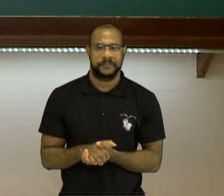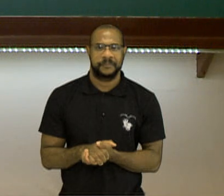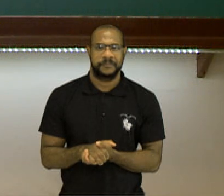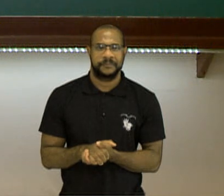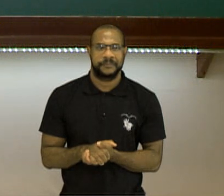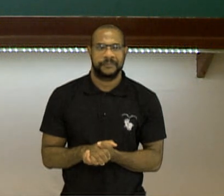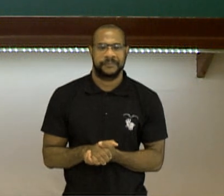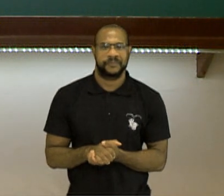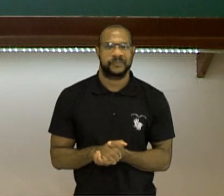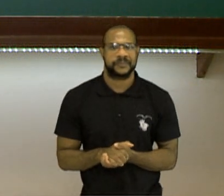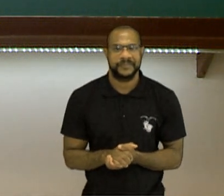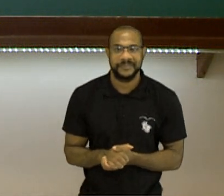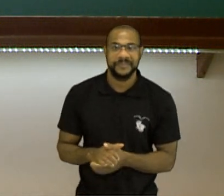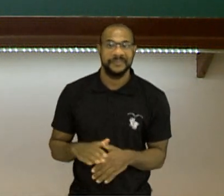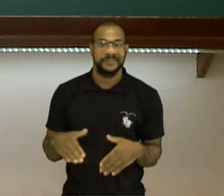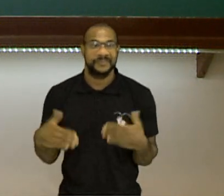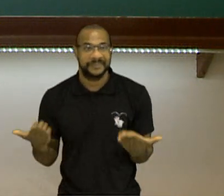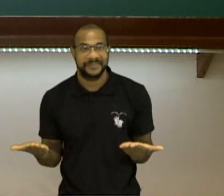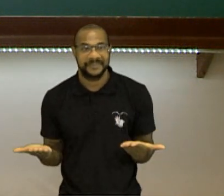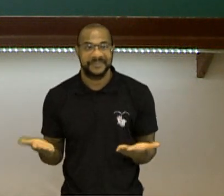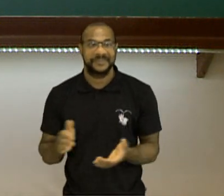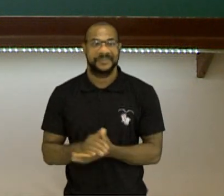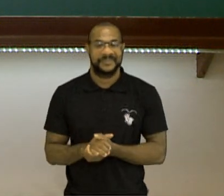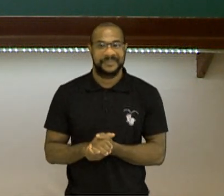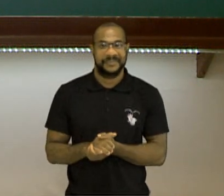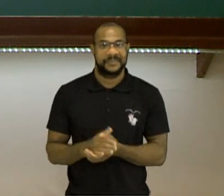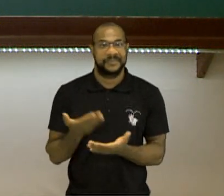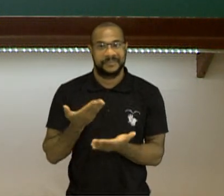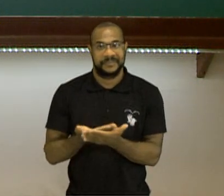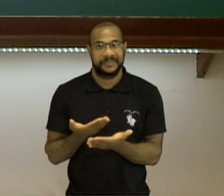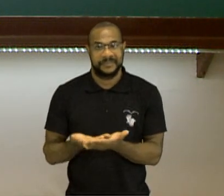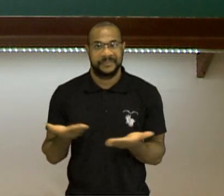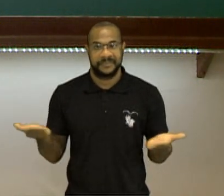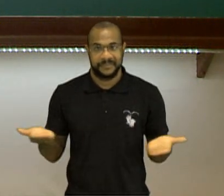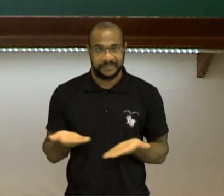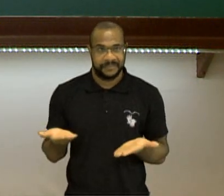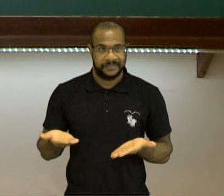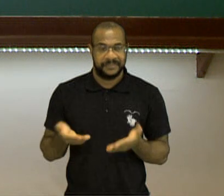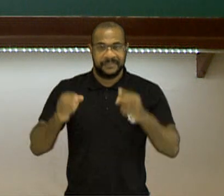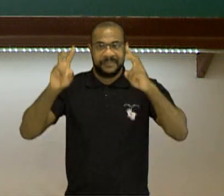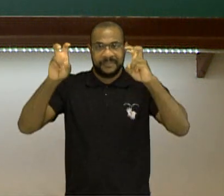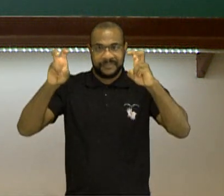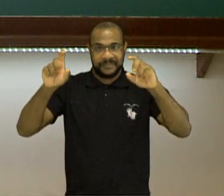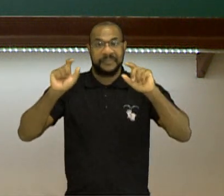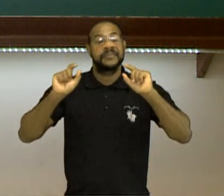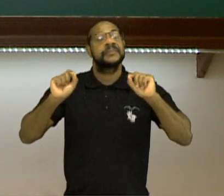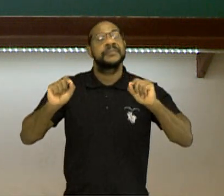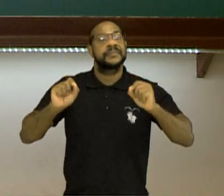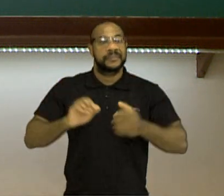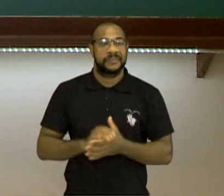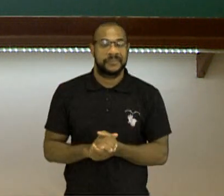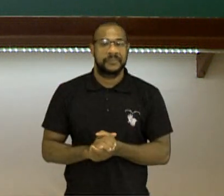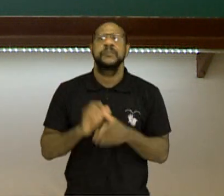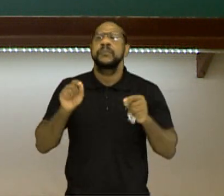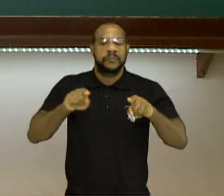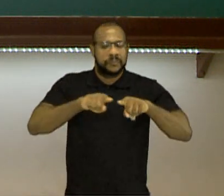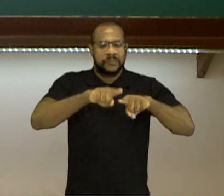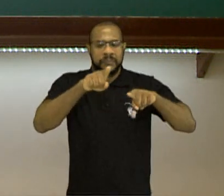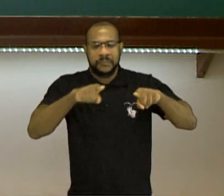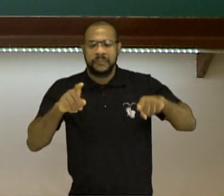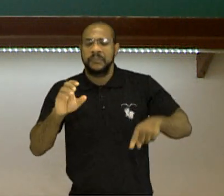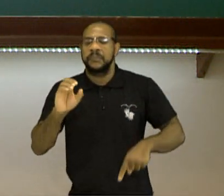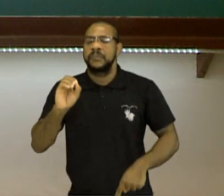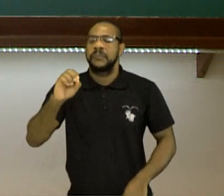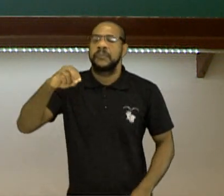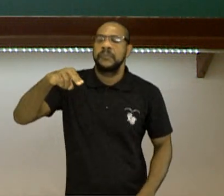Então, amigos professores, nesta aula aqui, e o título dela vai ser O que são ondas? A